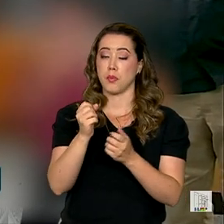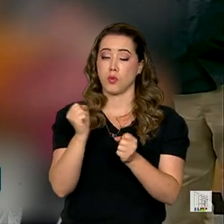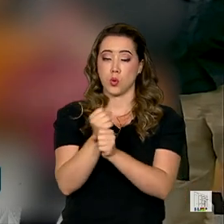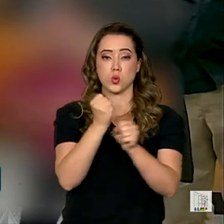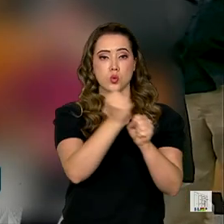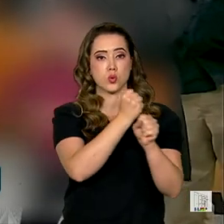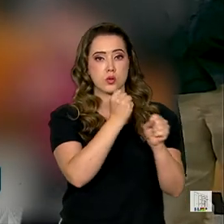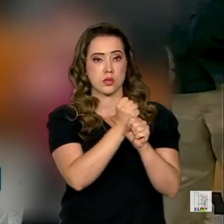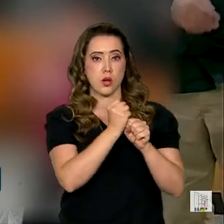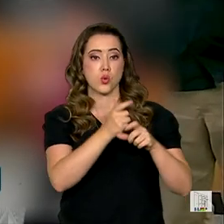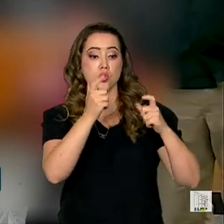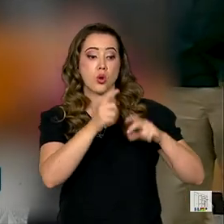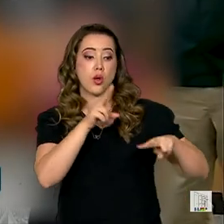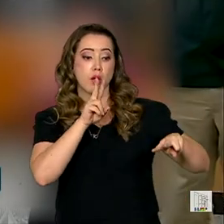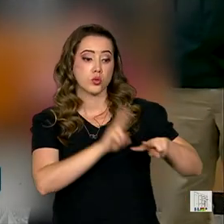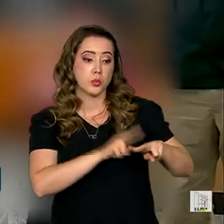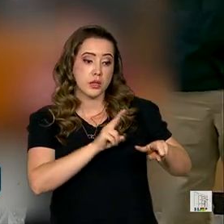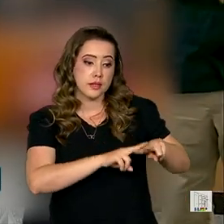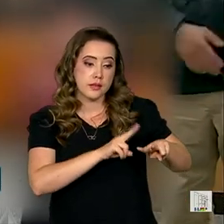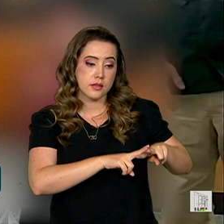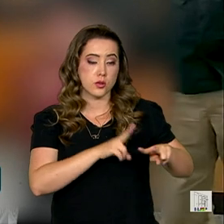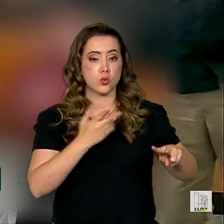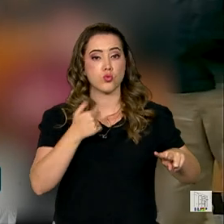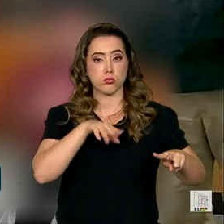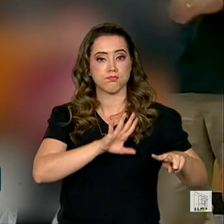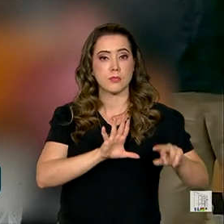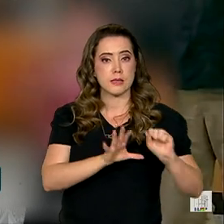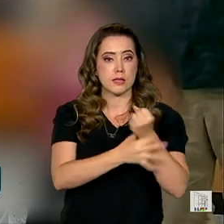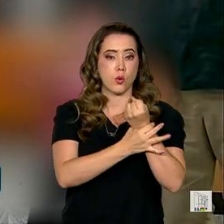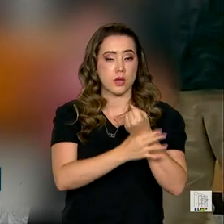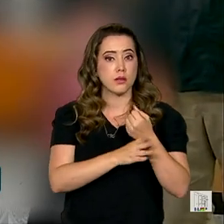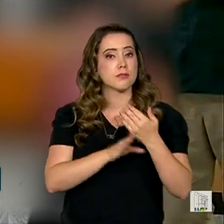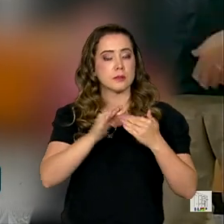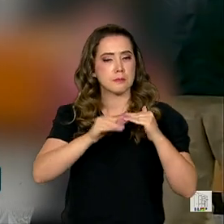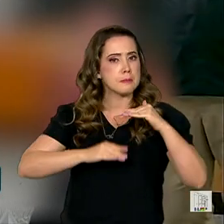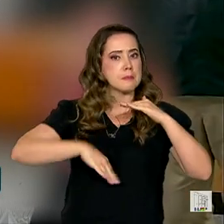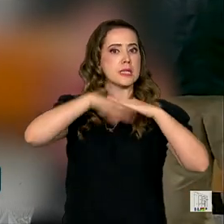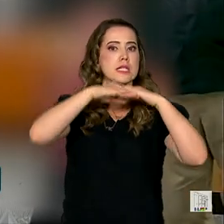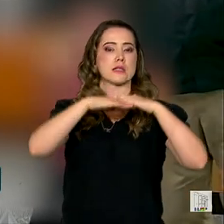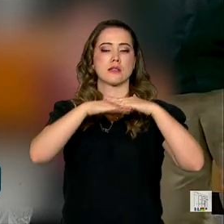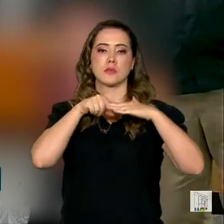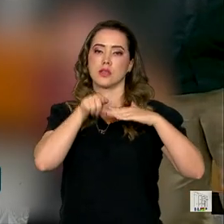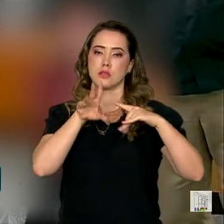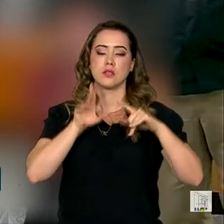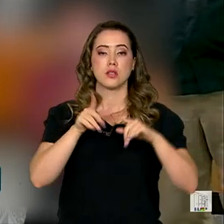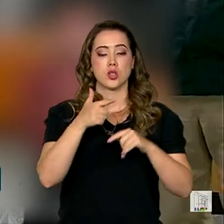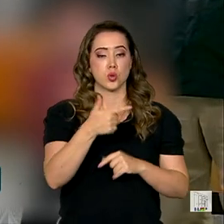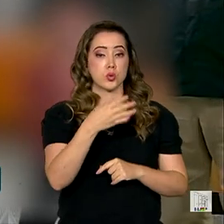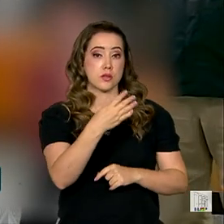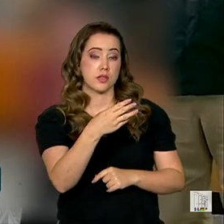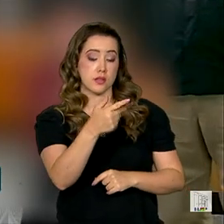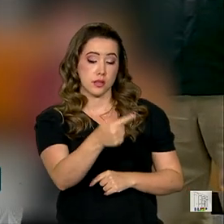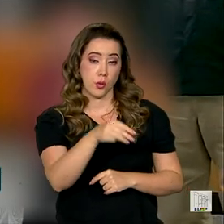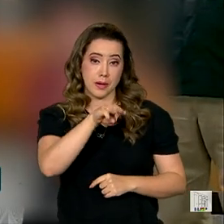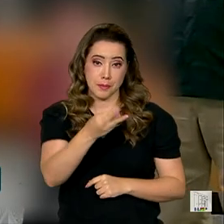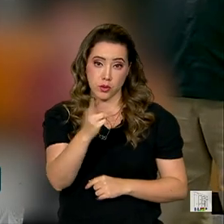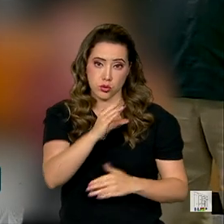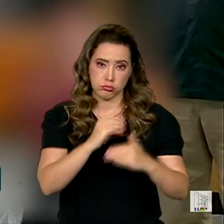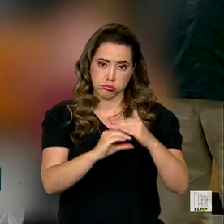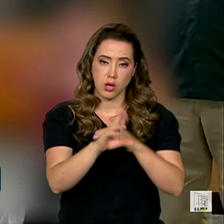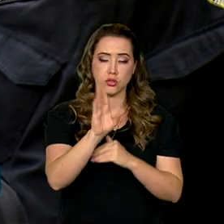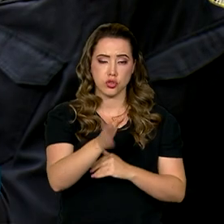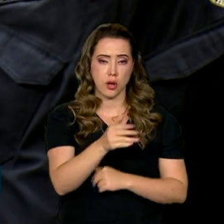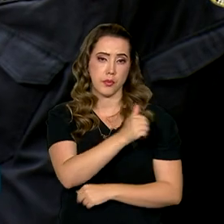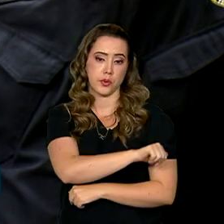máxima no Estado. Ao todo, 247 milhões de reais já foram destinados